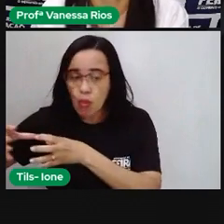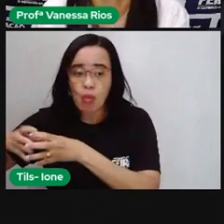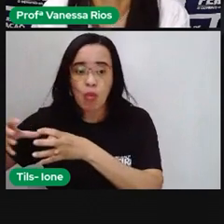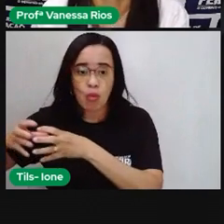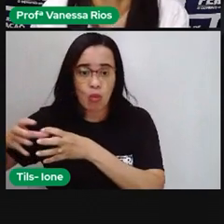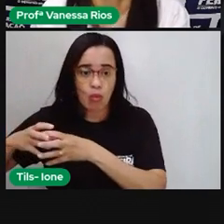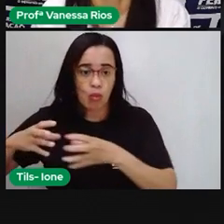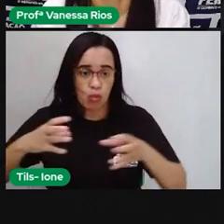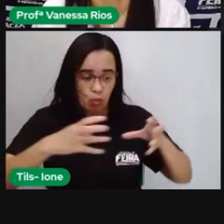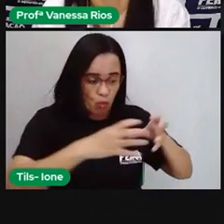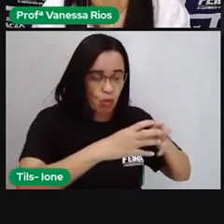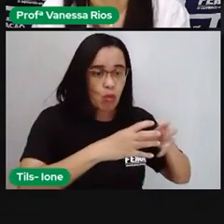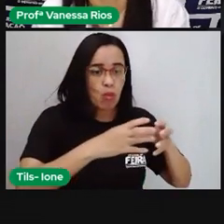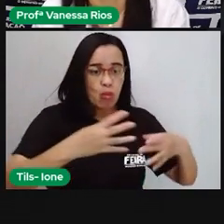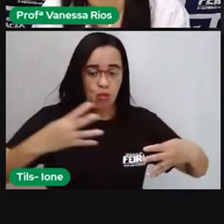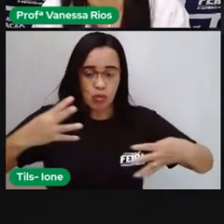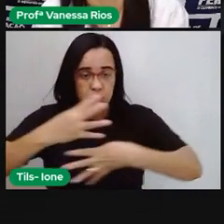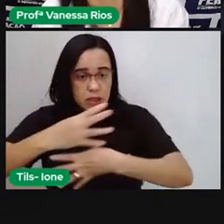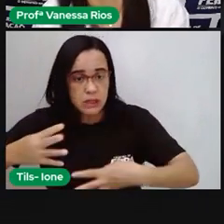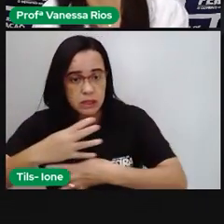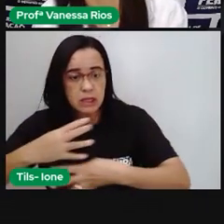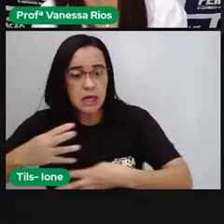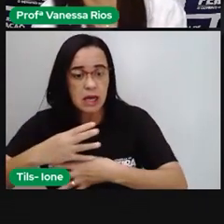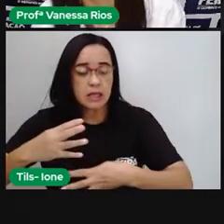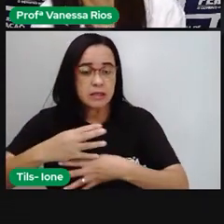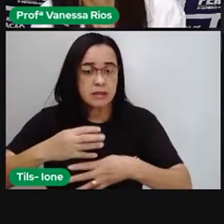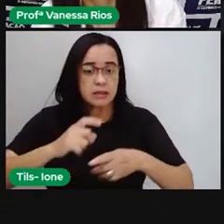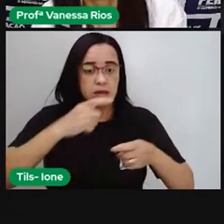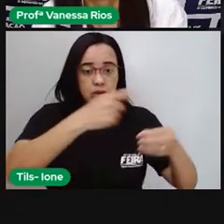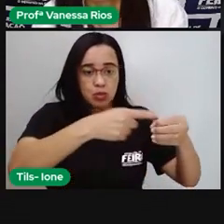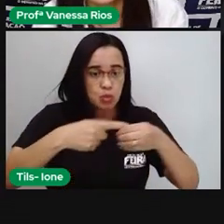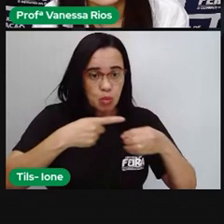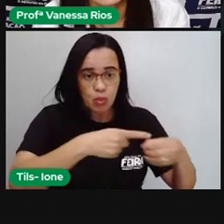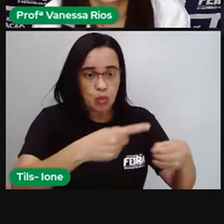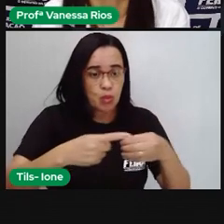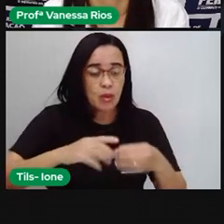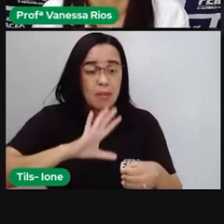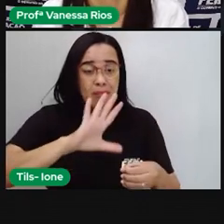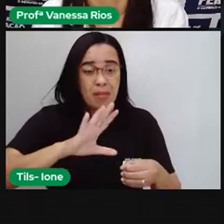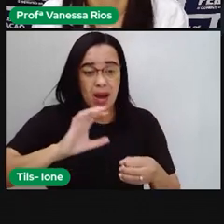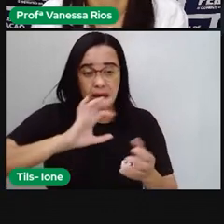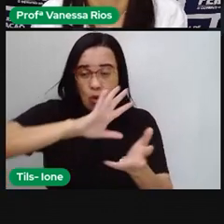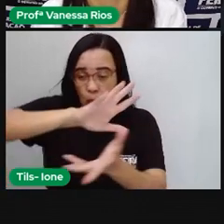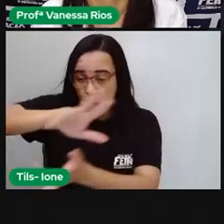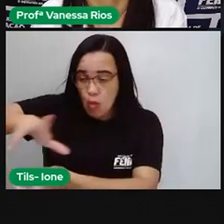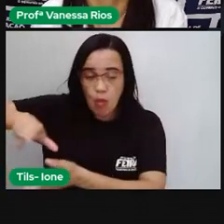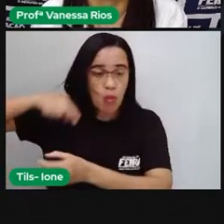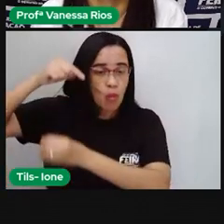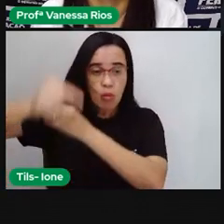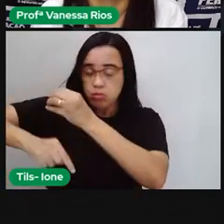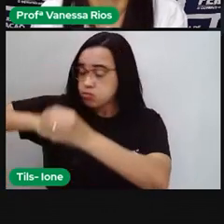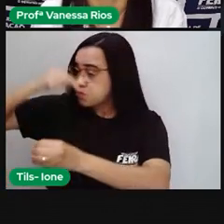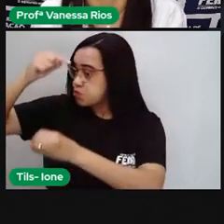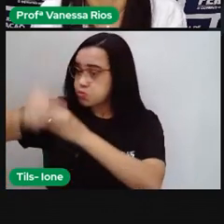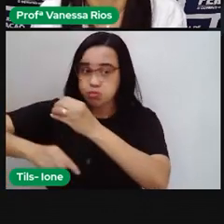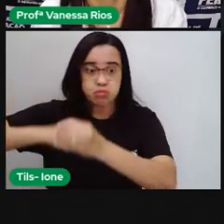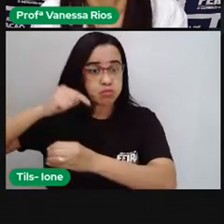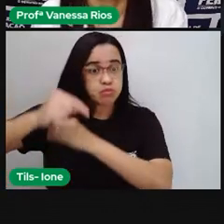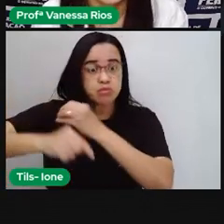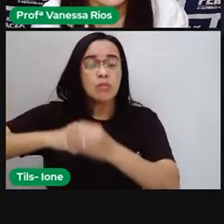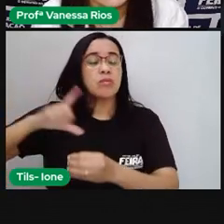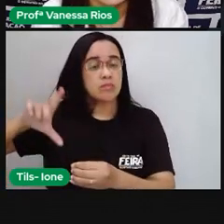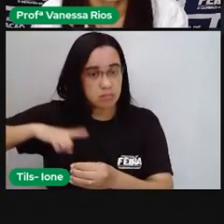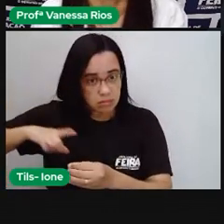municípios, mas a diversidade, ela está presente no mundo inteiro, né? Envolvendo muitas pessoas,